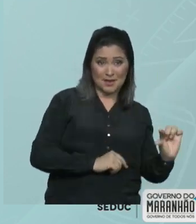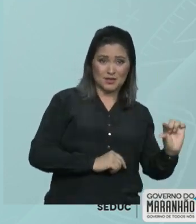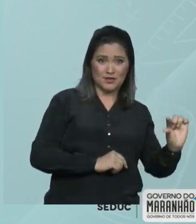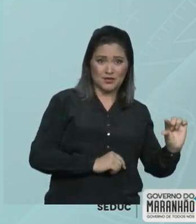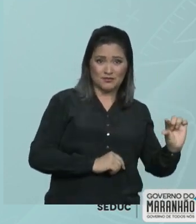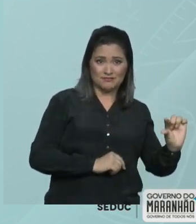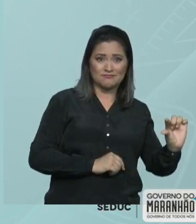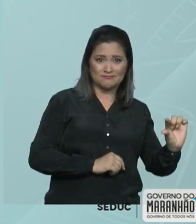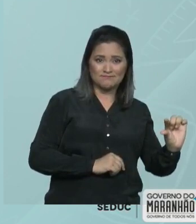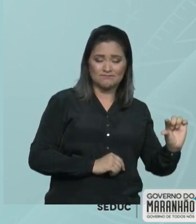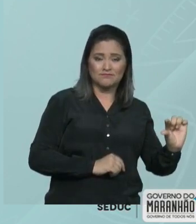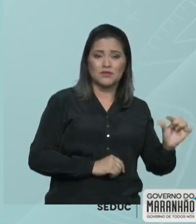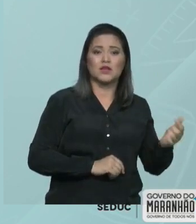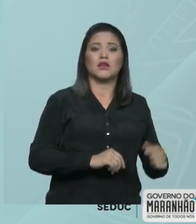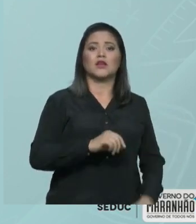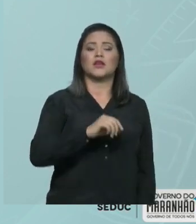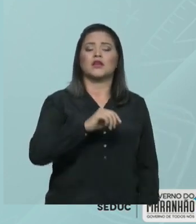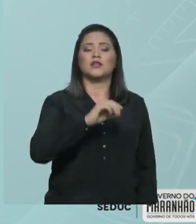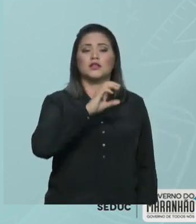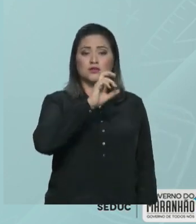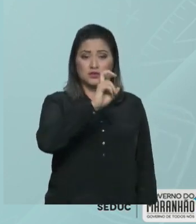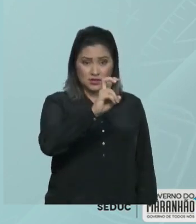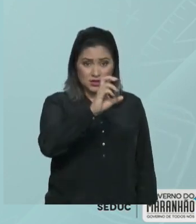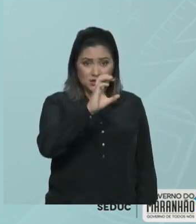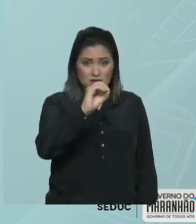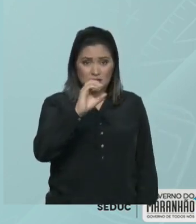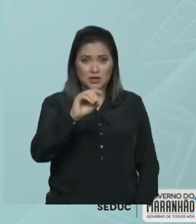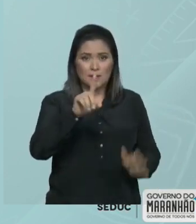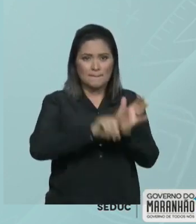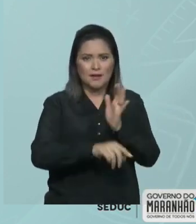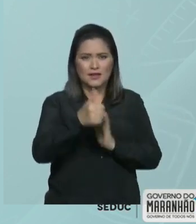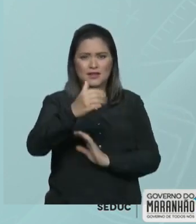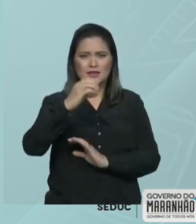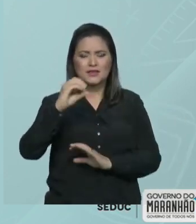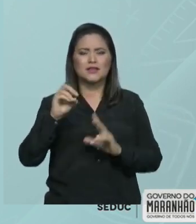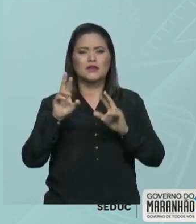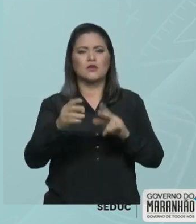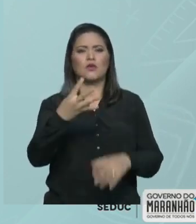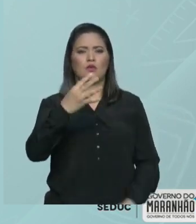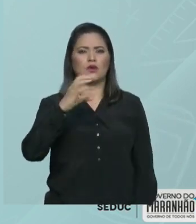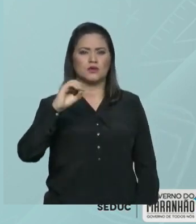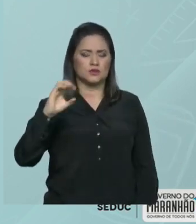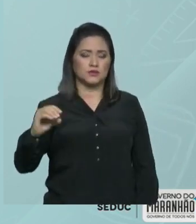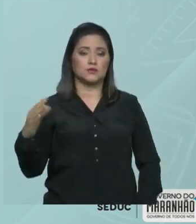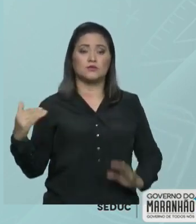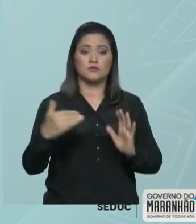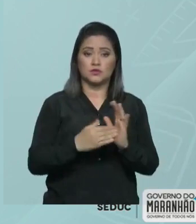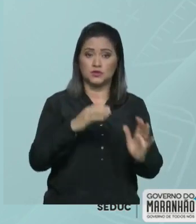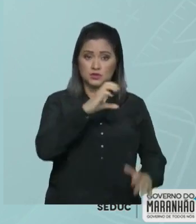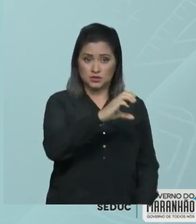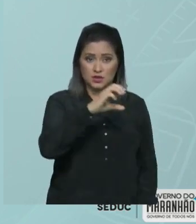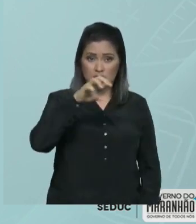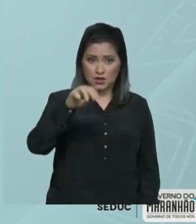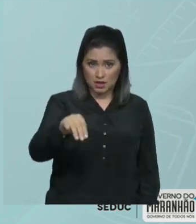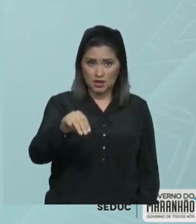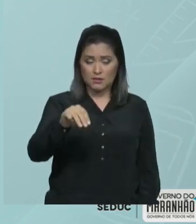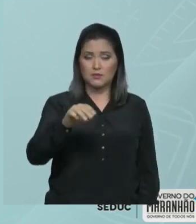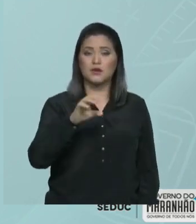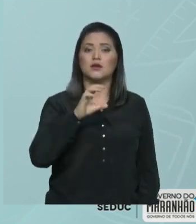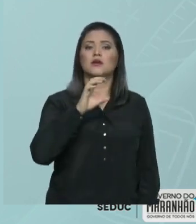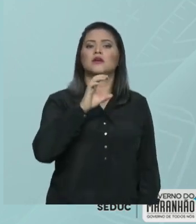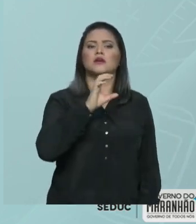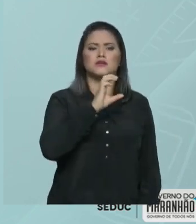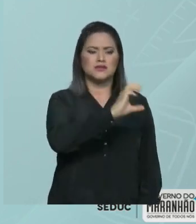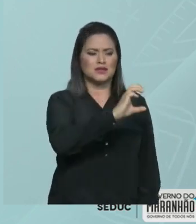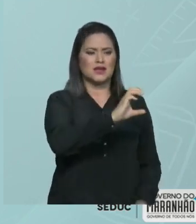500 menos 100. É igual a 400. E, por último, CM. O C vale 100. Está à